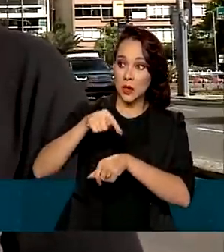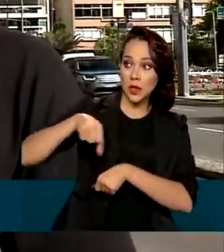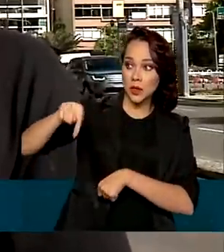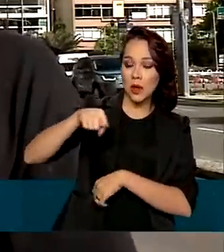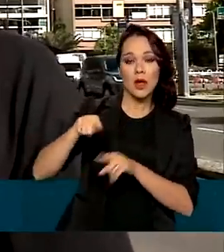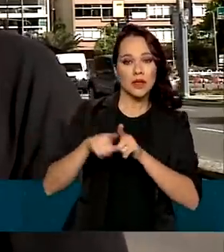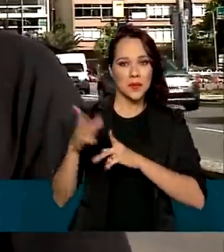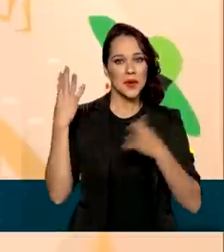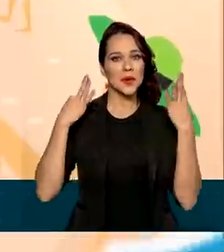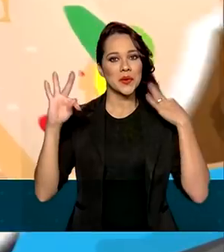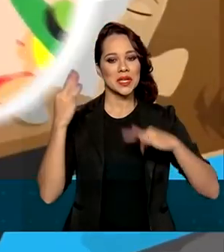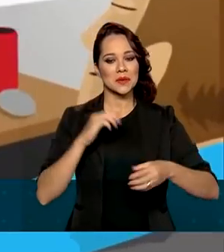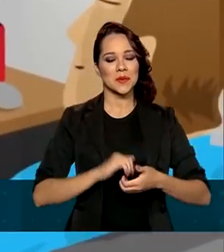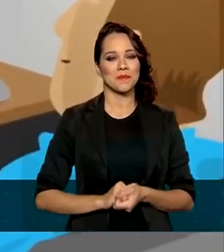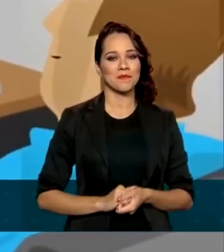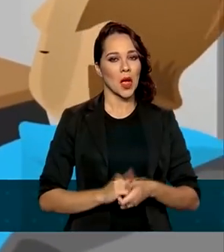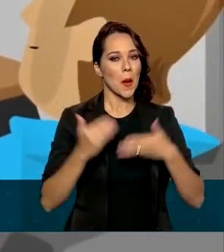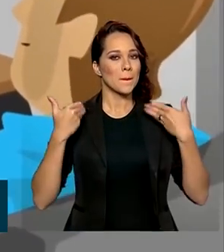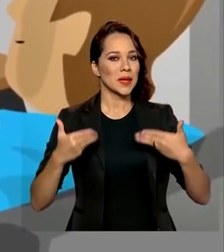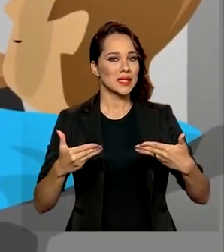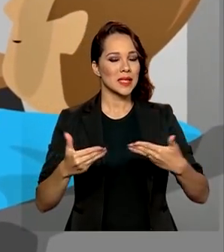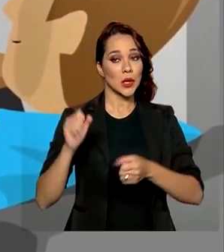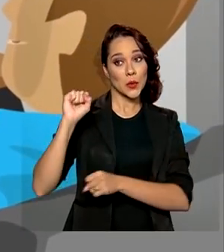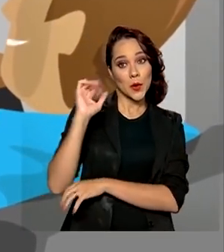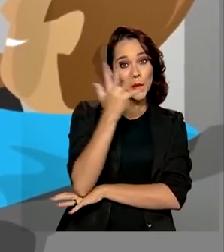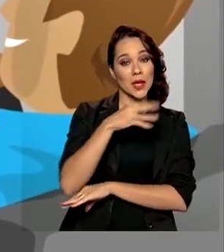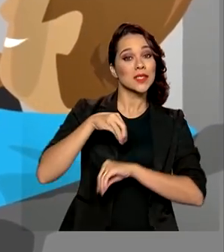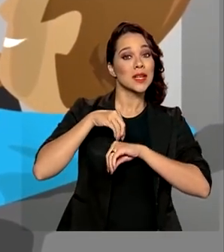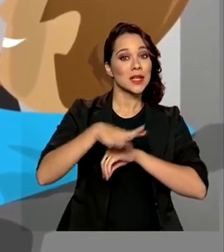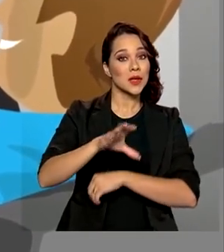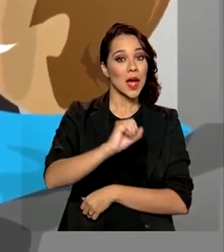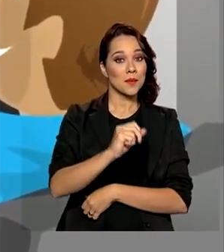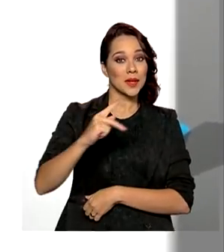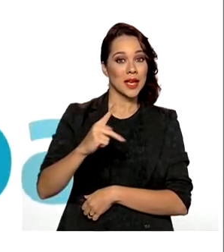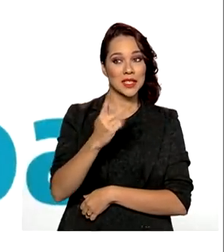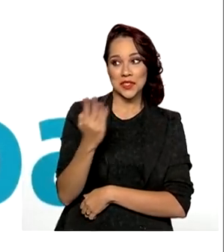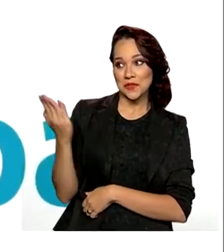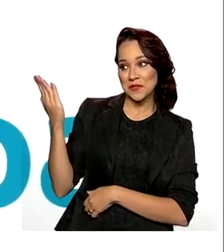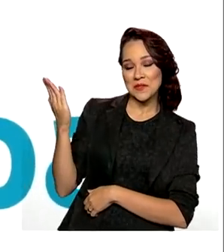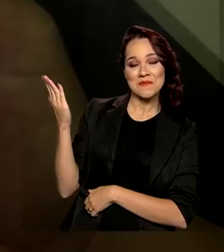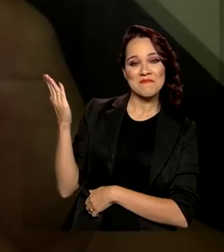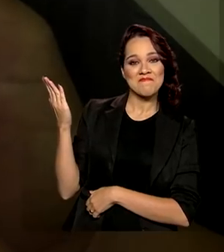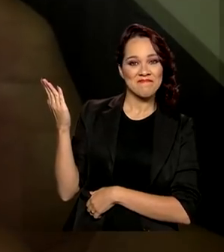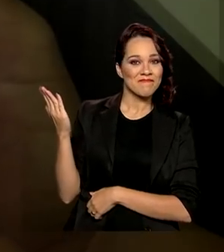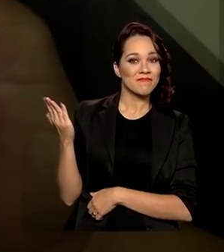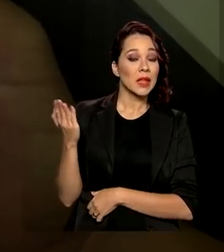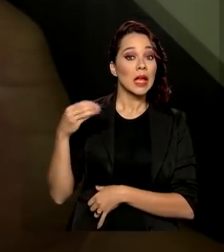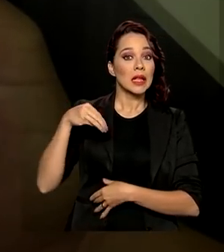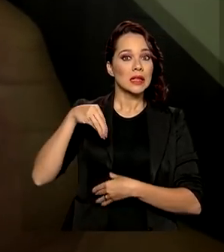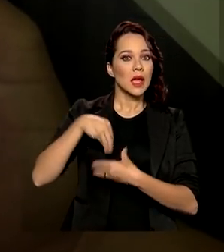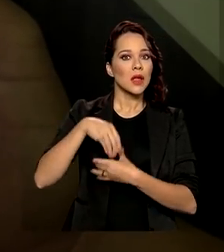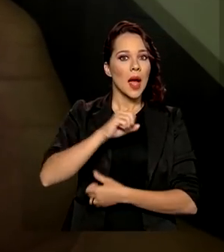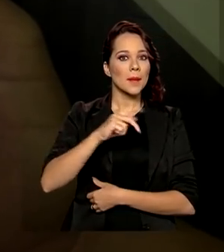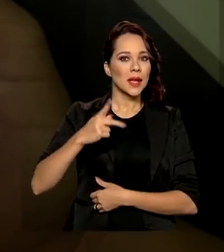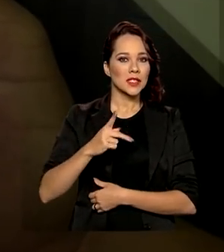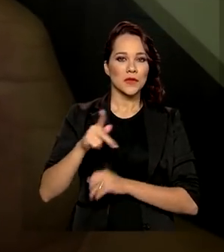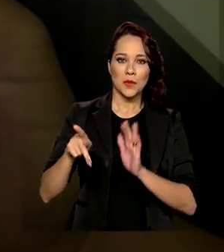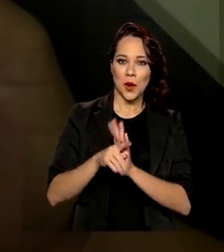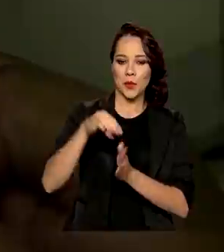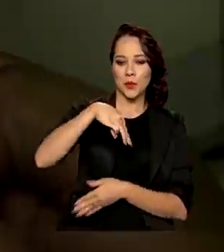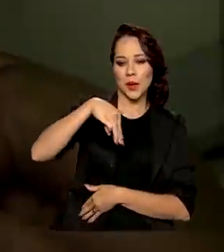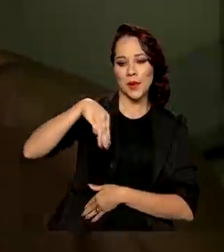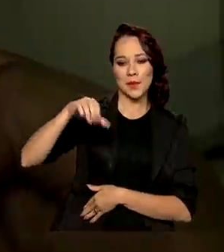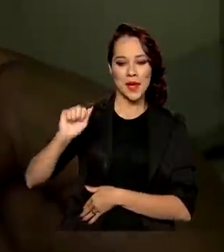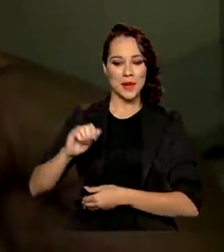como também o turismo. O Ministério do Meio Ambiente lançou o aplicativo Praia Limpa, dentro do Super App do MMA.